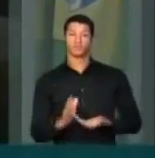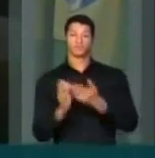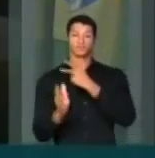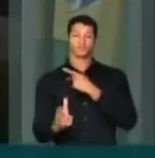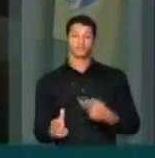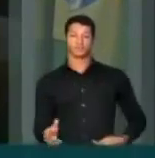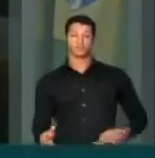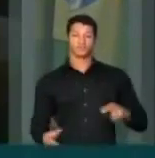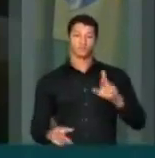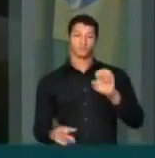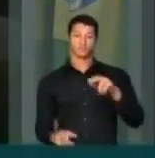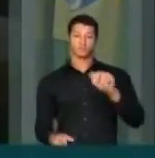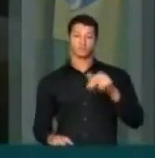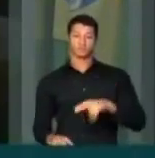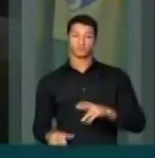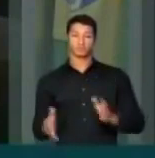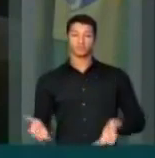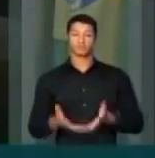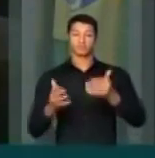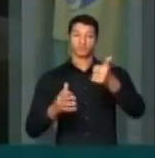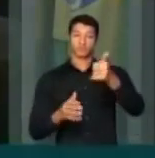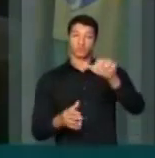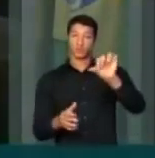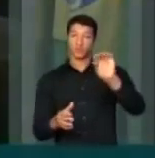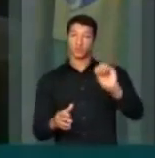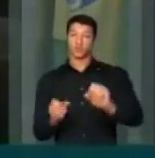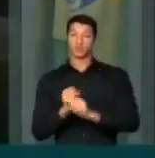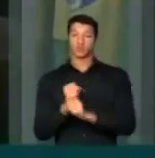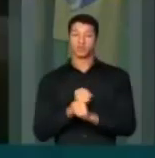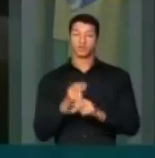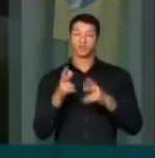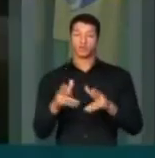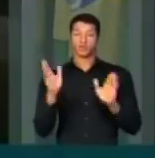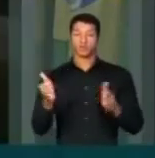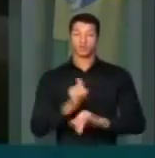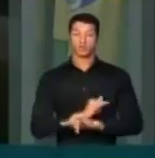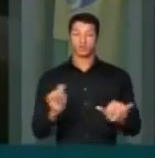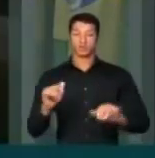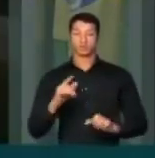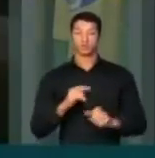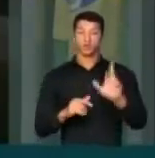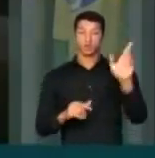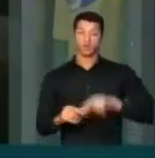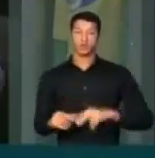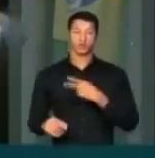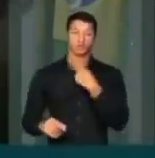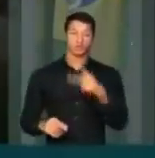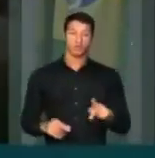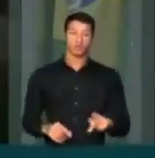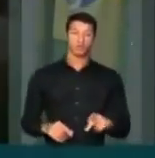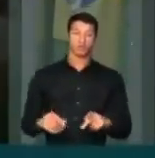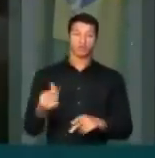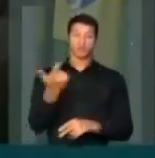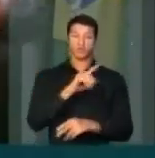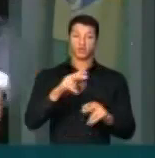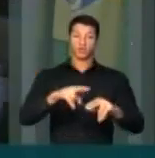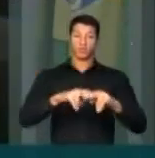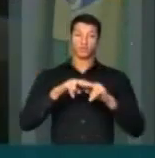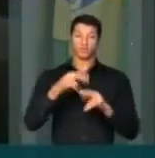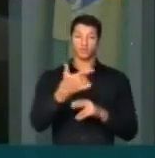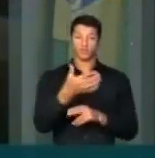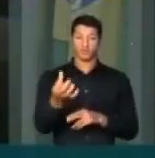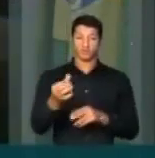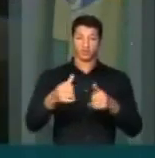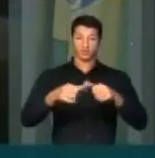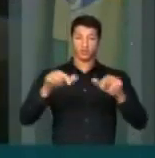presidente Renan. Em 190 anos, como o senhor disse, tinha razão, sua excelência, não pelos 26